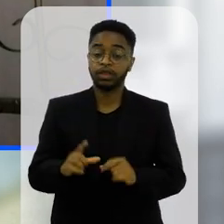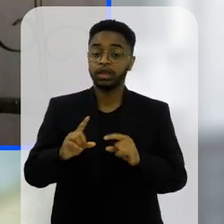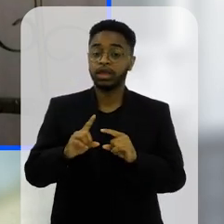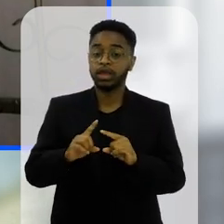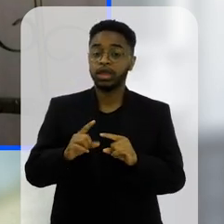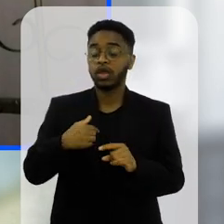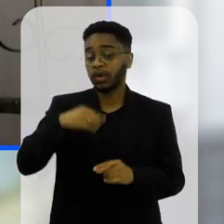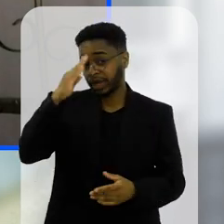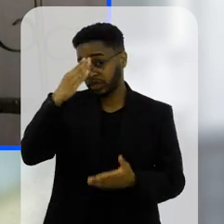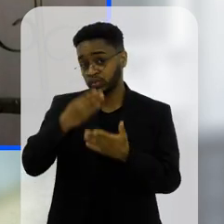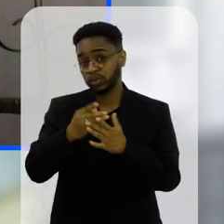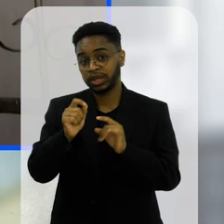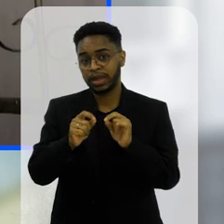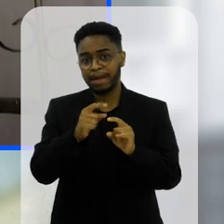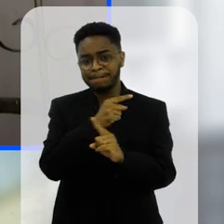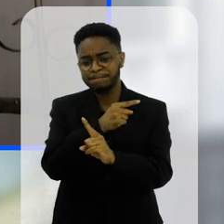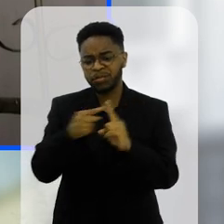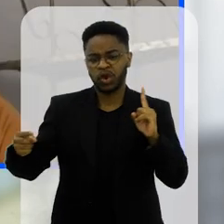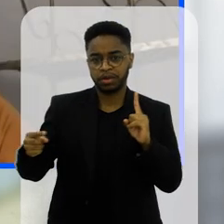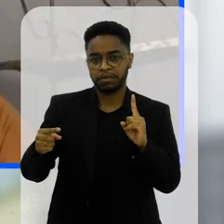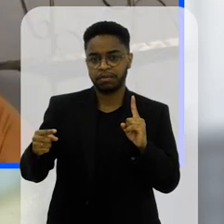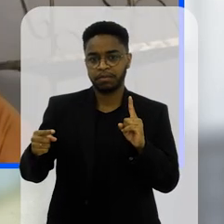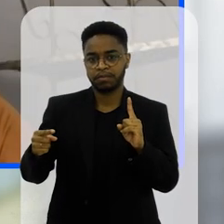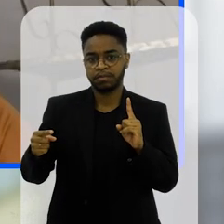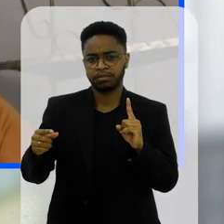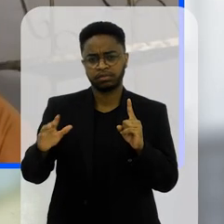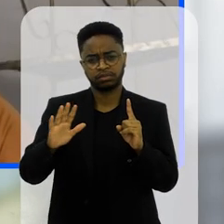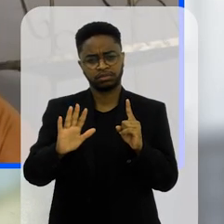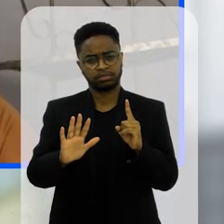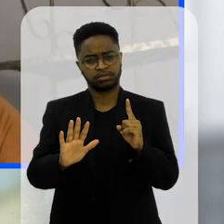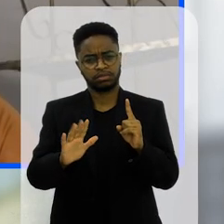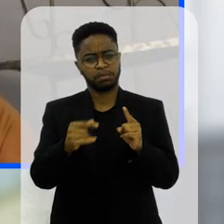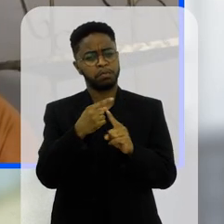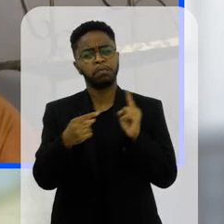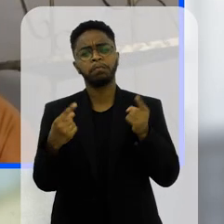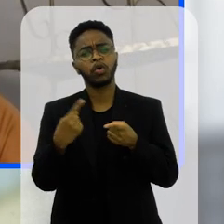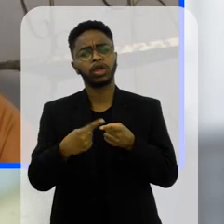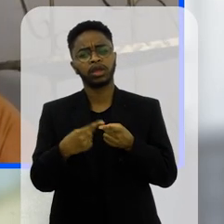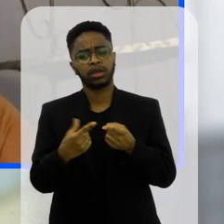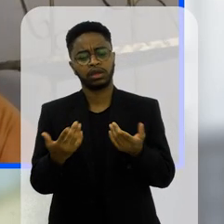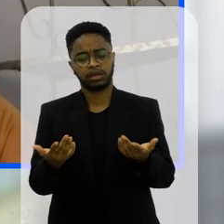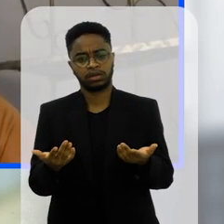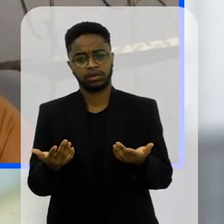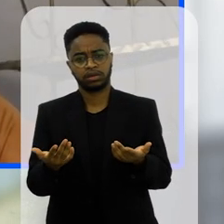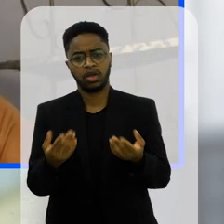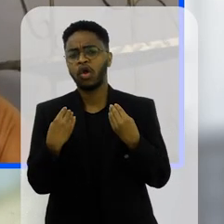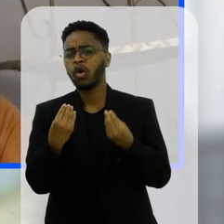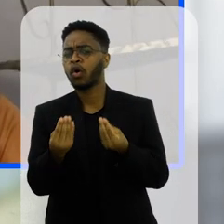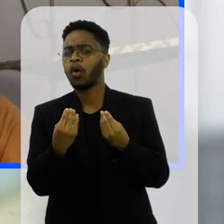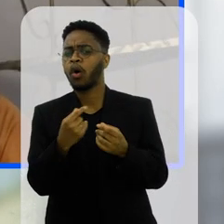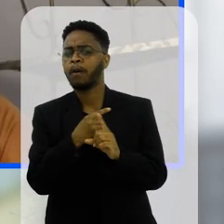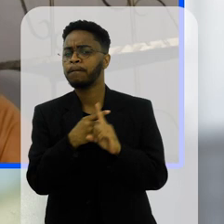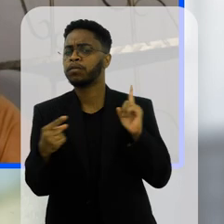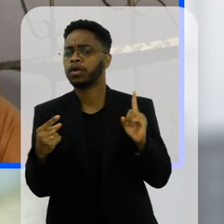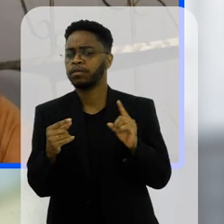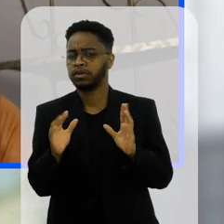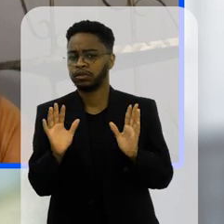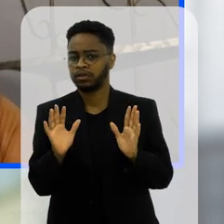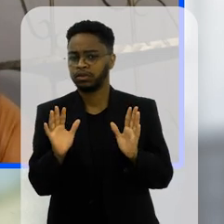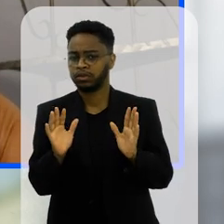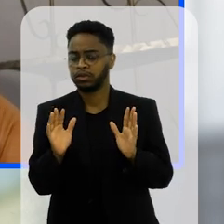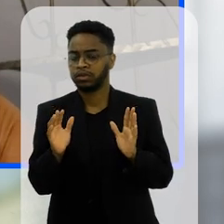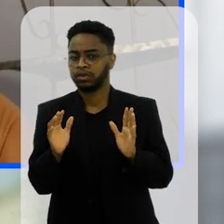que para eles o baque foi ah proibiu mas peraí proibiu por quê como assim proibiu